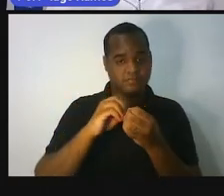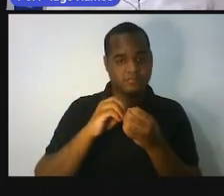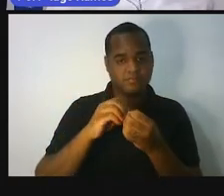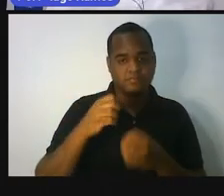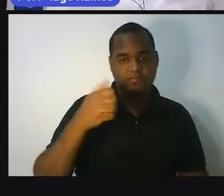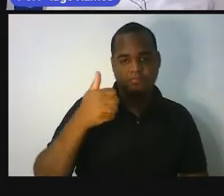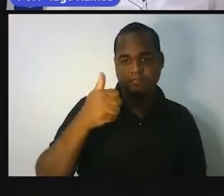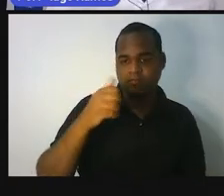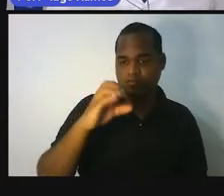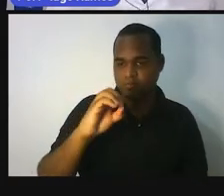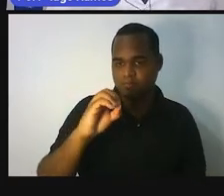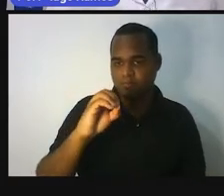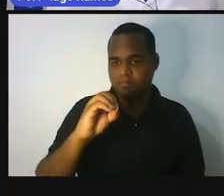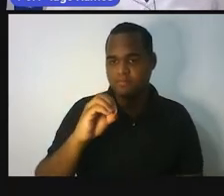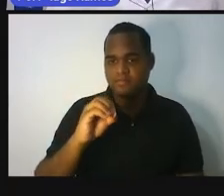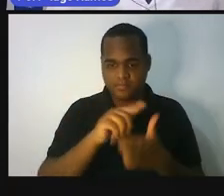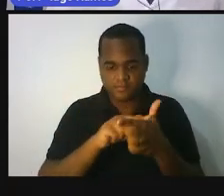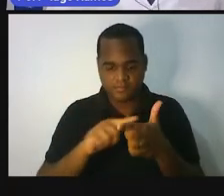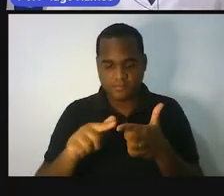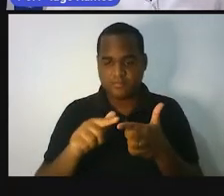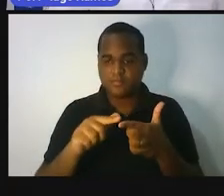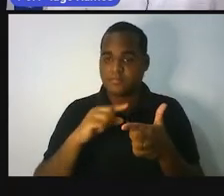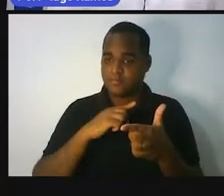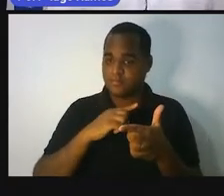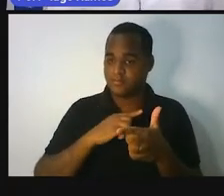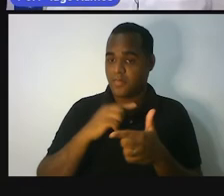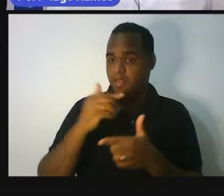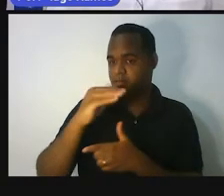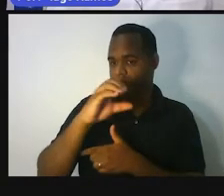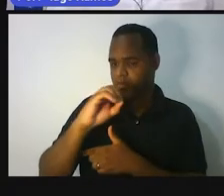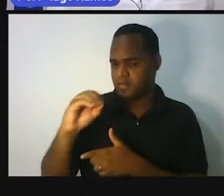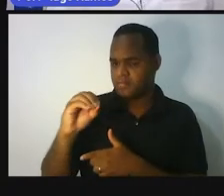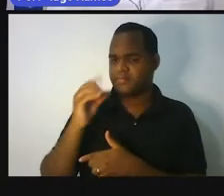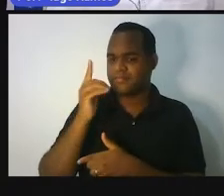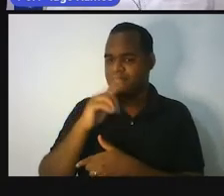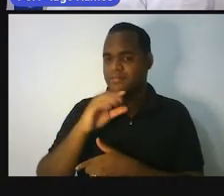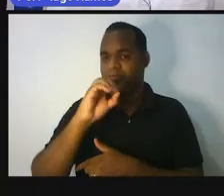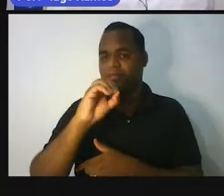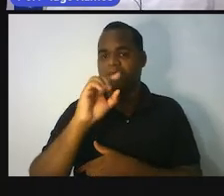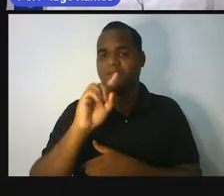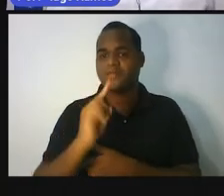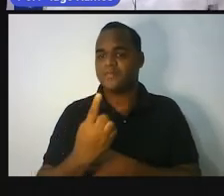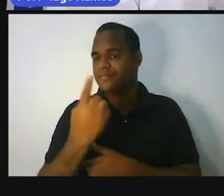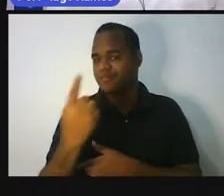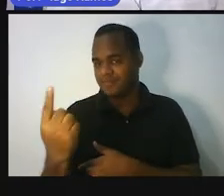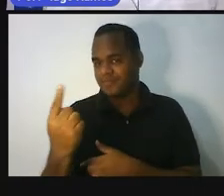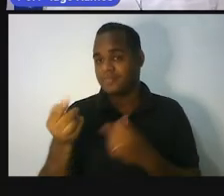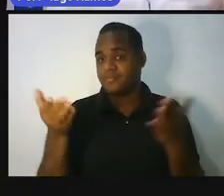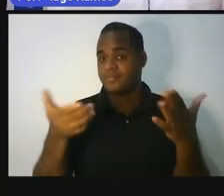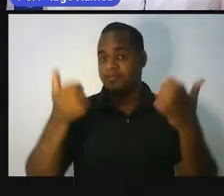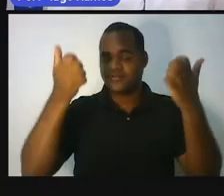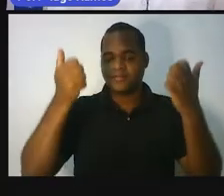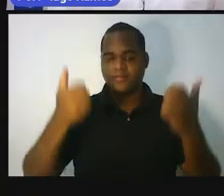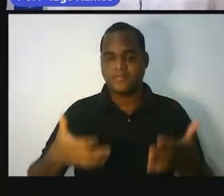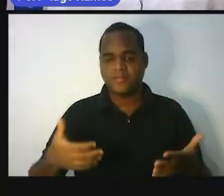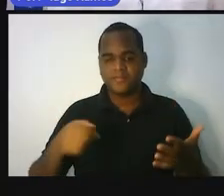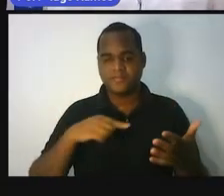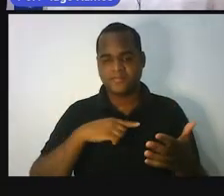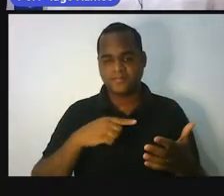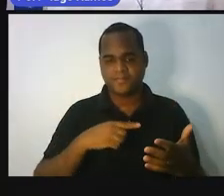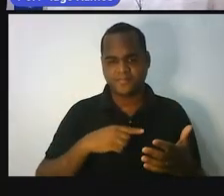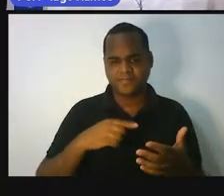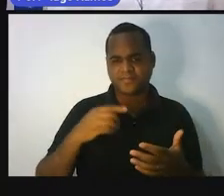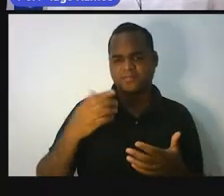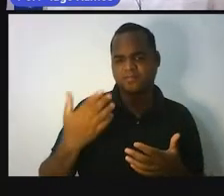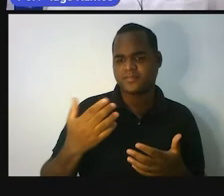dividido por cem. Dez dividido por cem, zero vírgula um. Agora, se é dez por cento